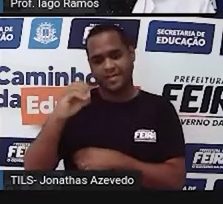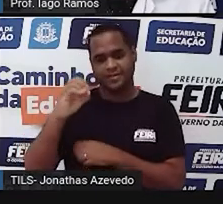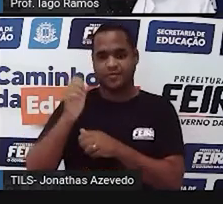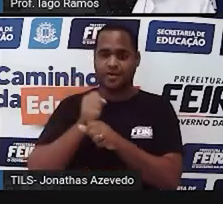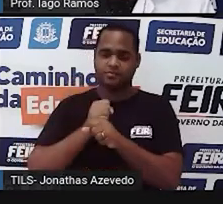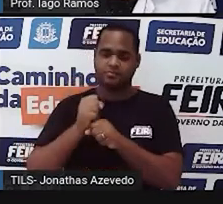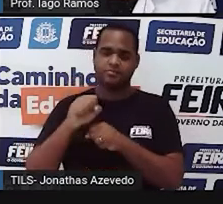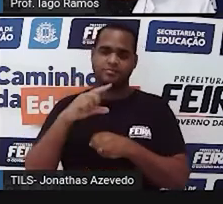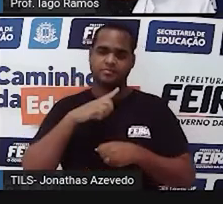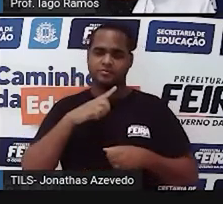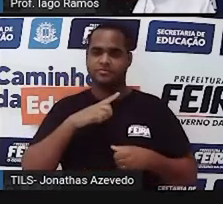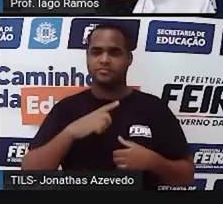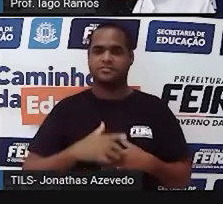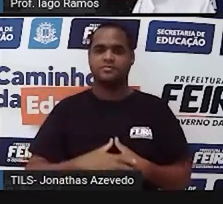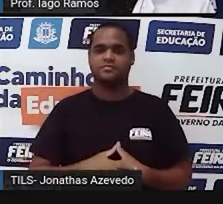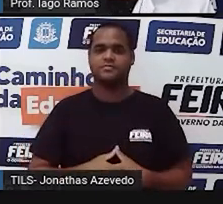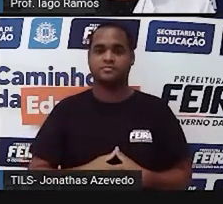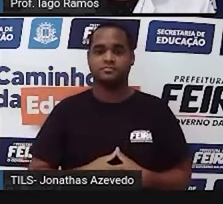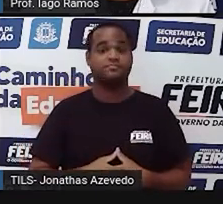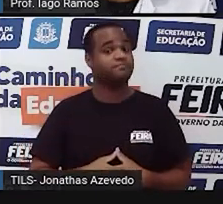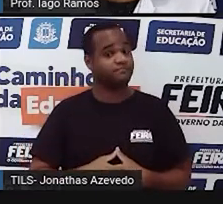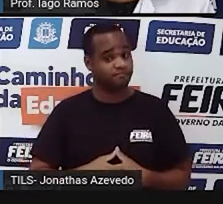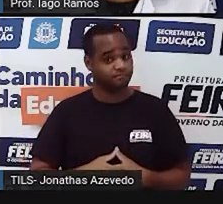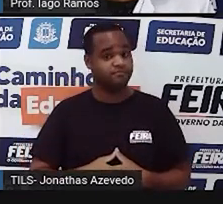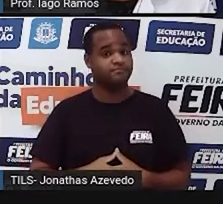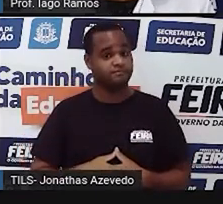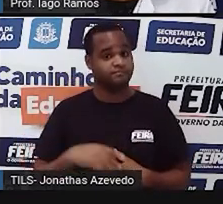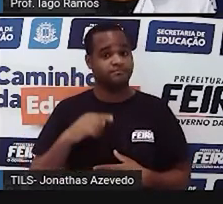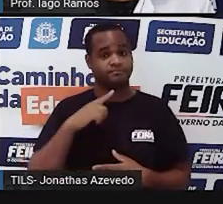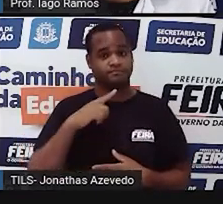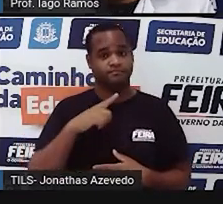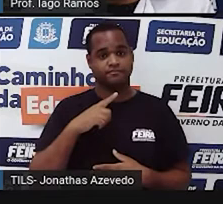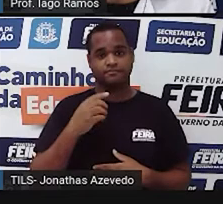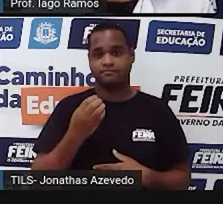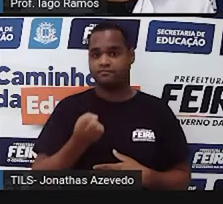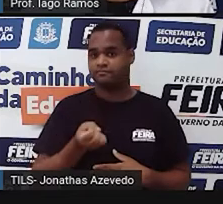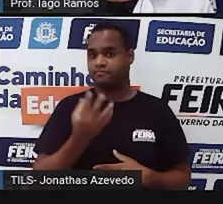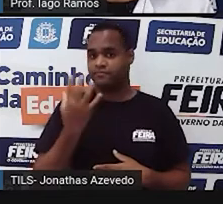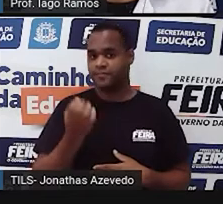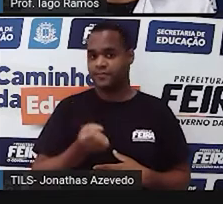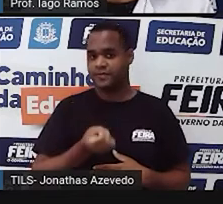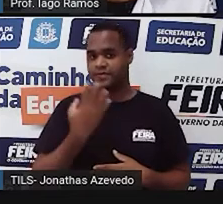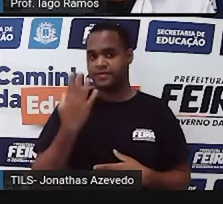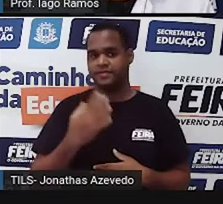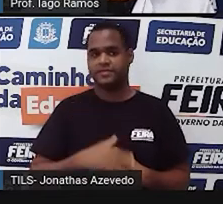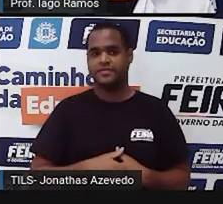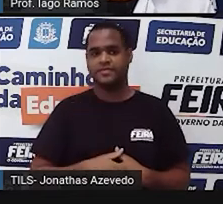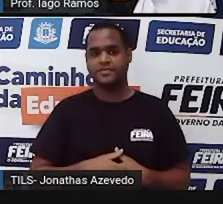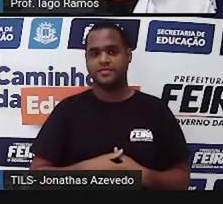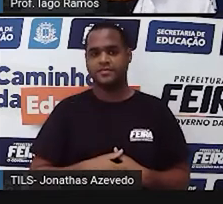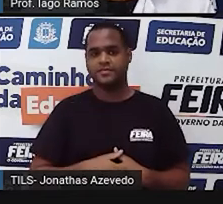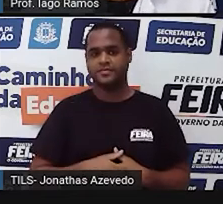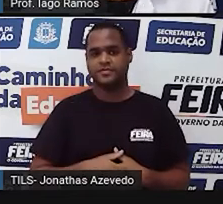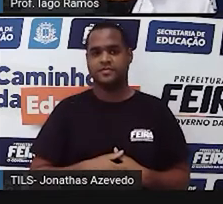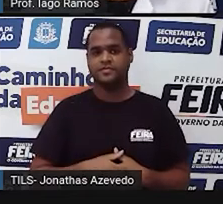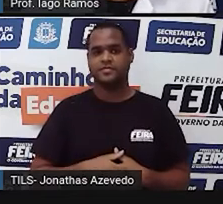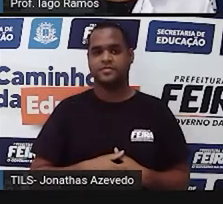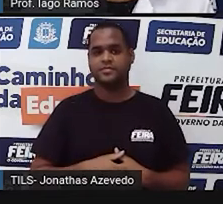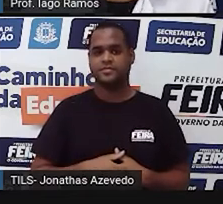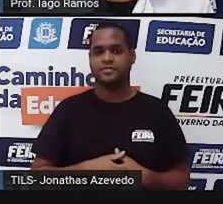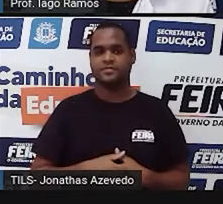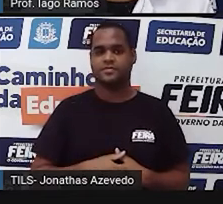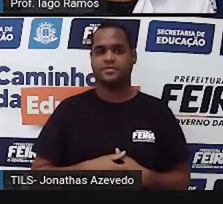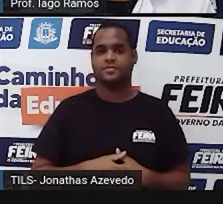séculos. É muito tempo, né? Pois é, muito tempo. Então, essa balança não é uma balança